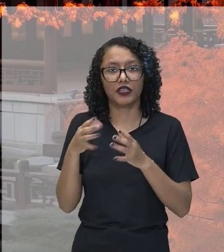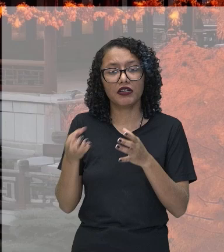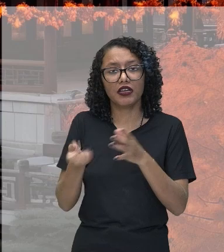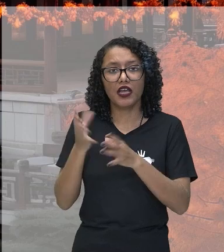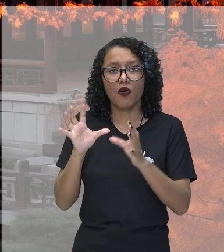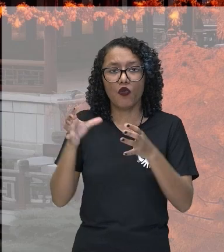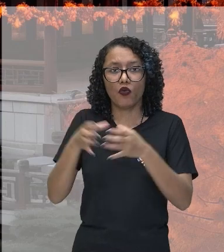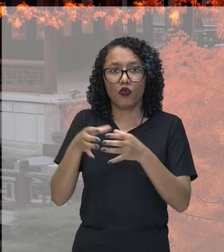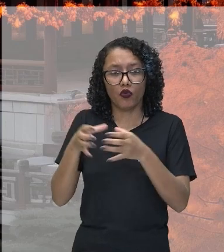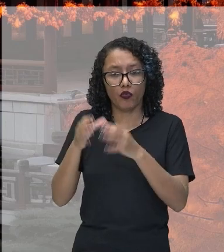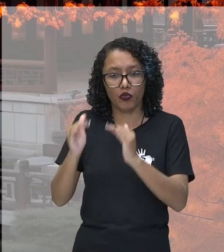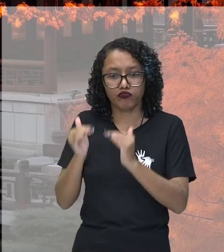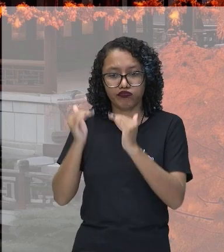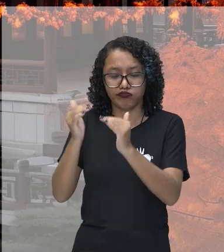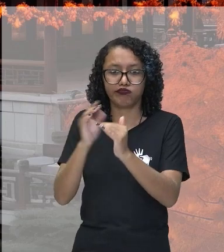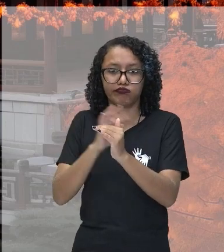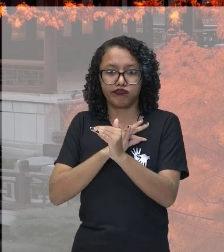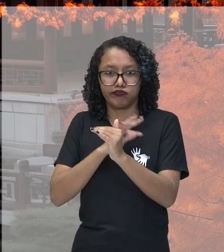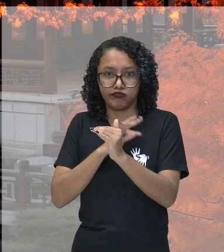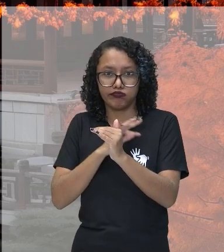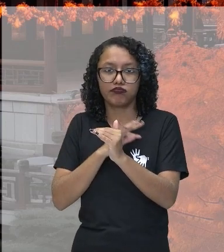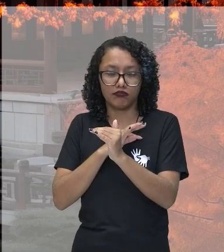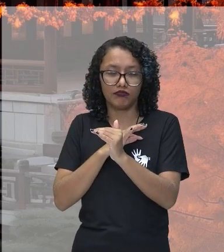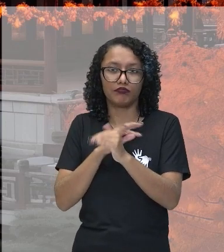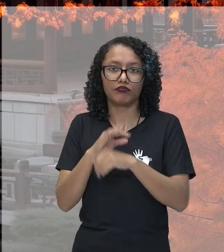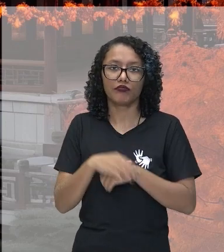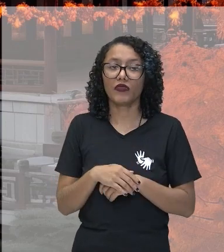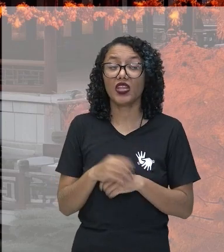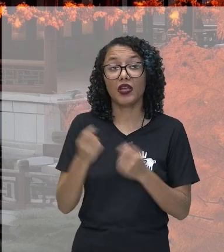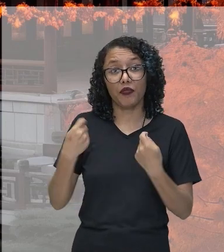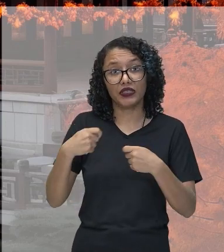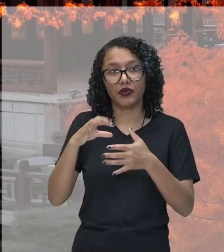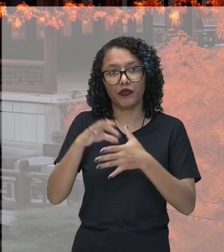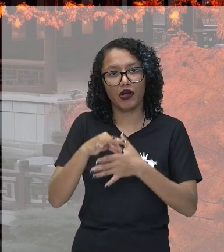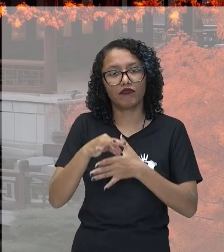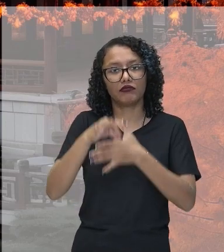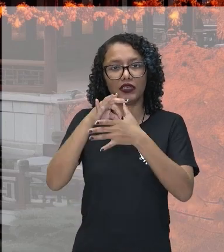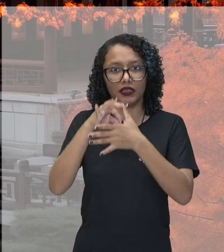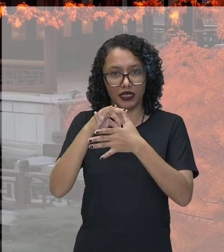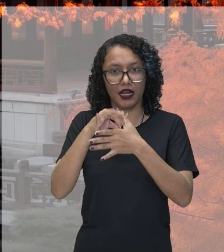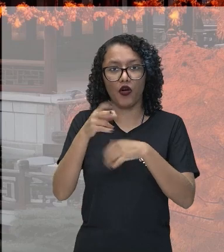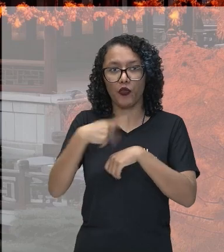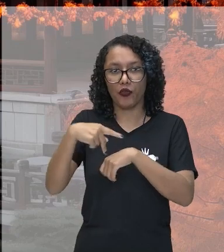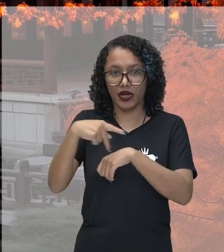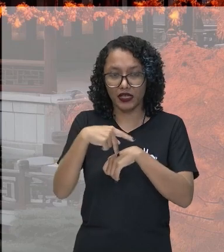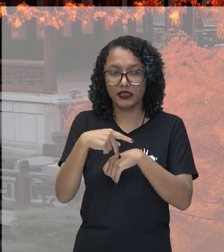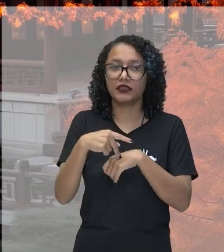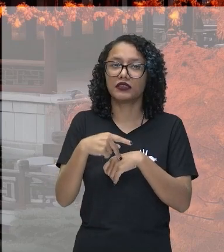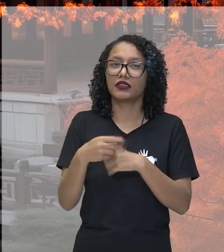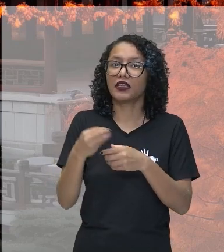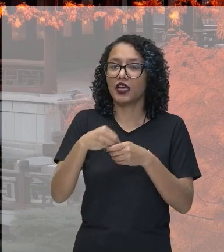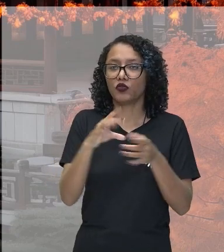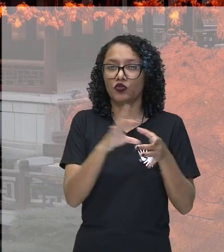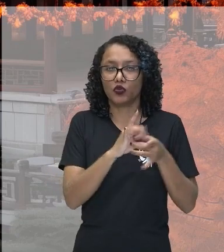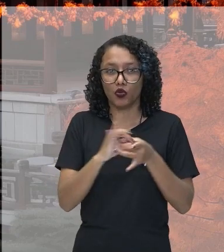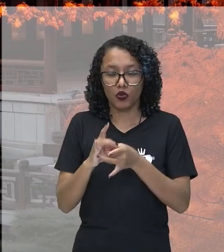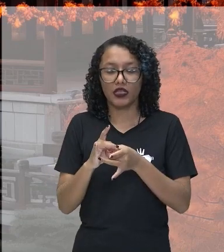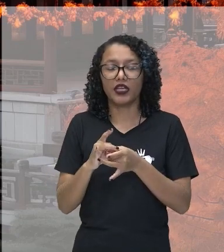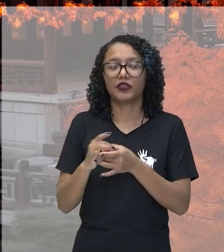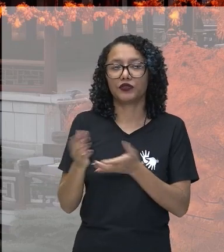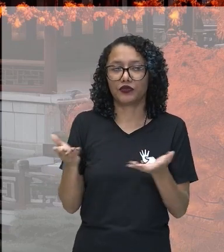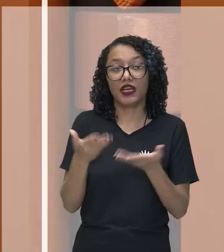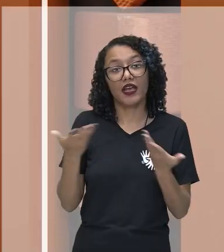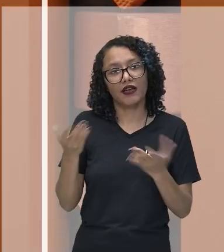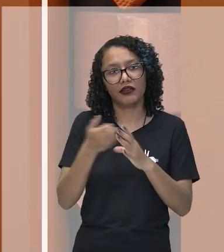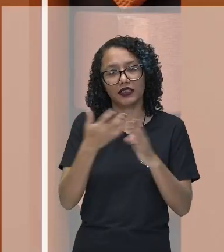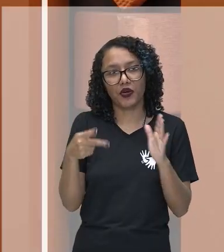técnica que vai ser necessária para liderar o país no novo cenário global. E essas são as características gerais da era